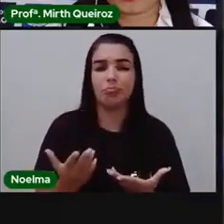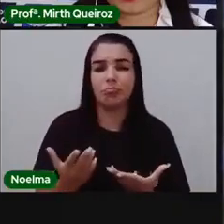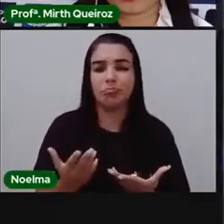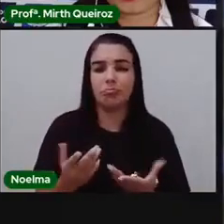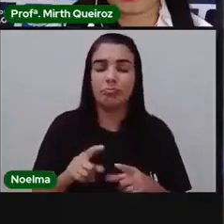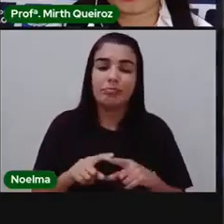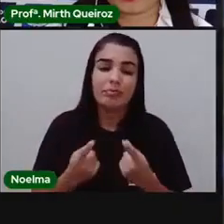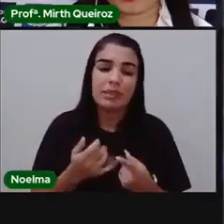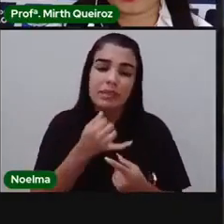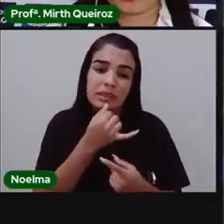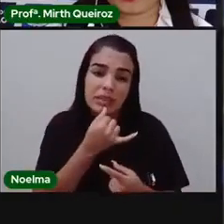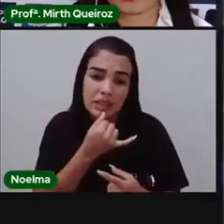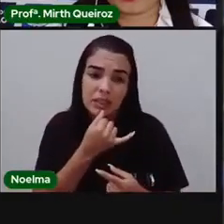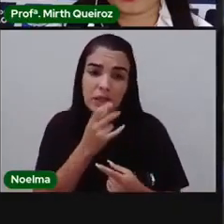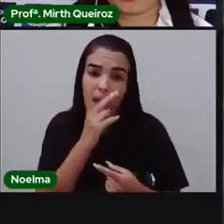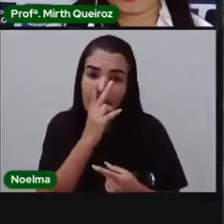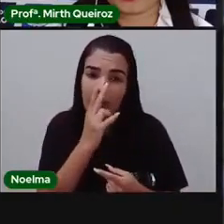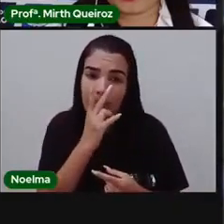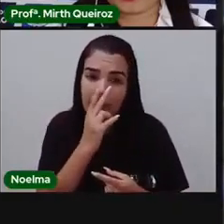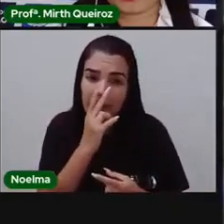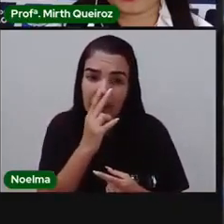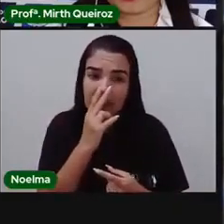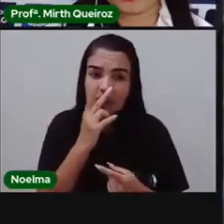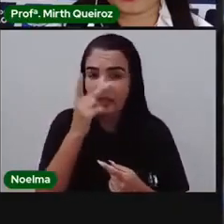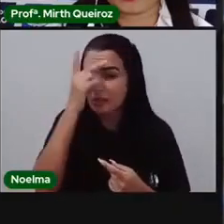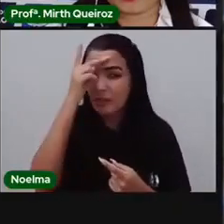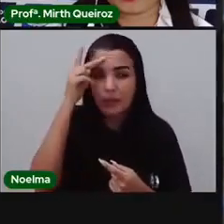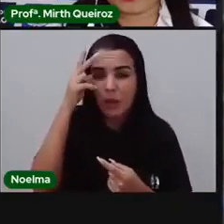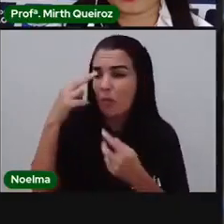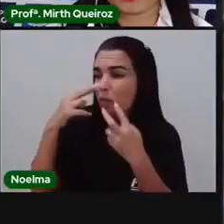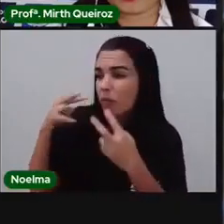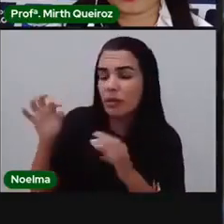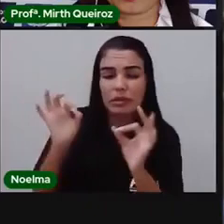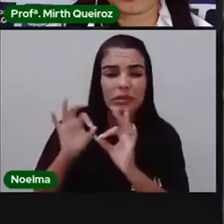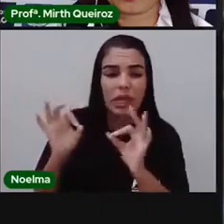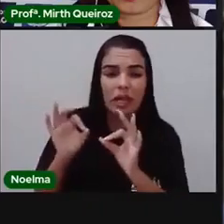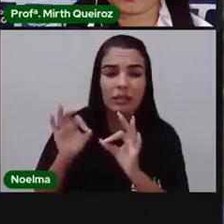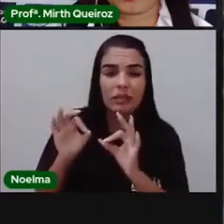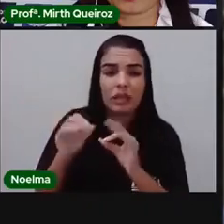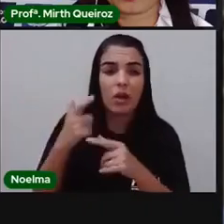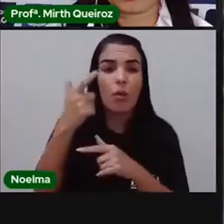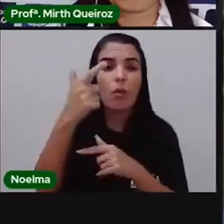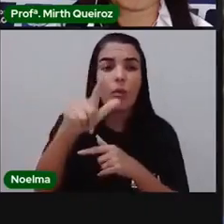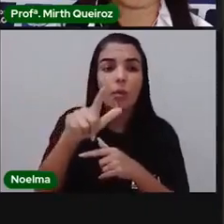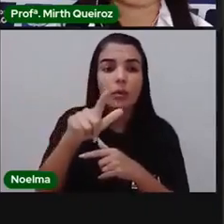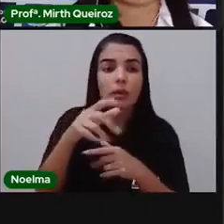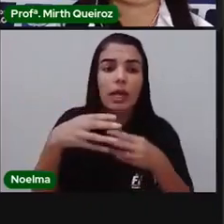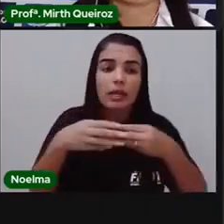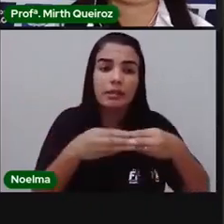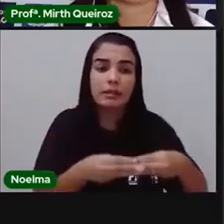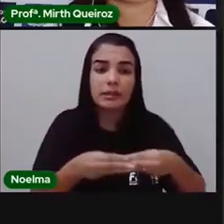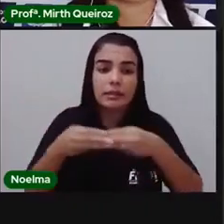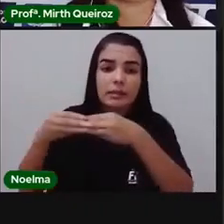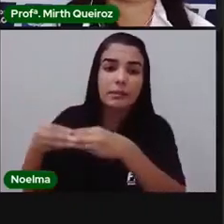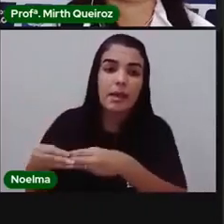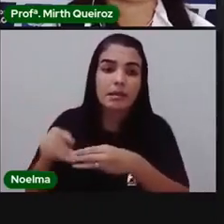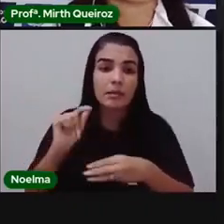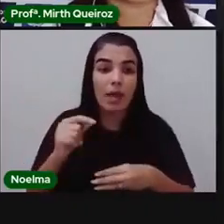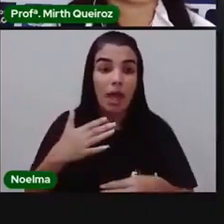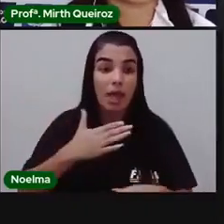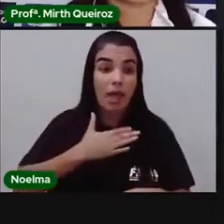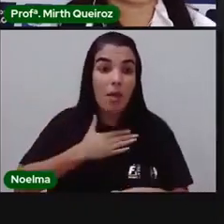Infelizmente, parece passar despercebido que uma outra espécie pode acabar se dando muito mal com tudo isso, eu e você.